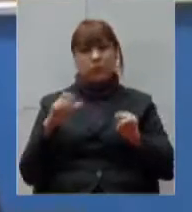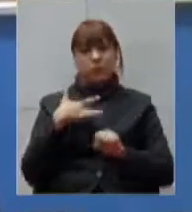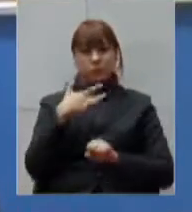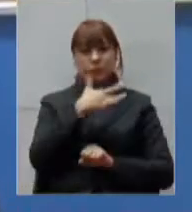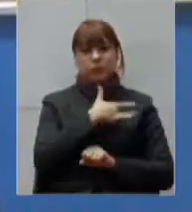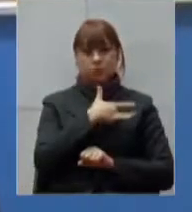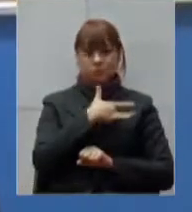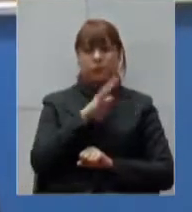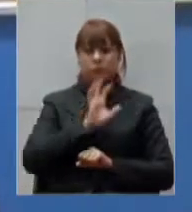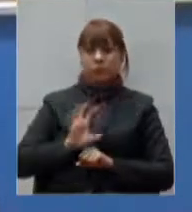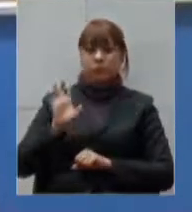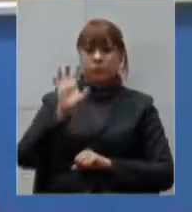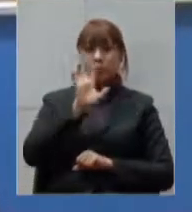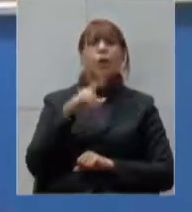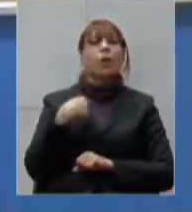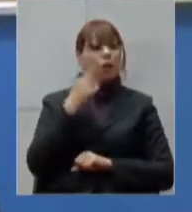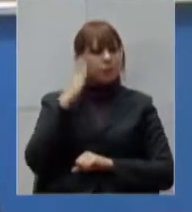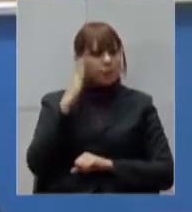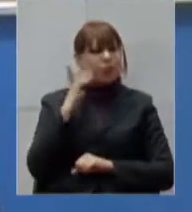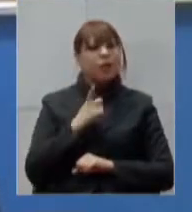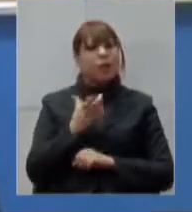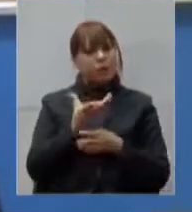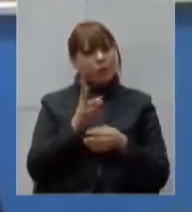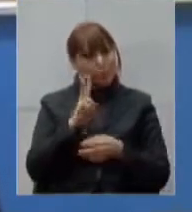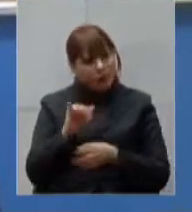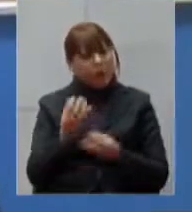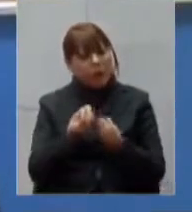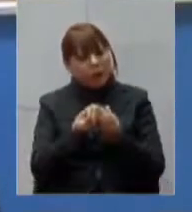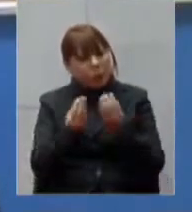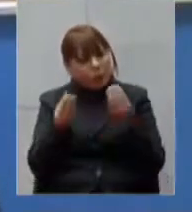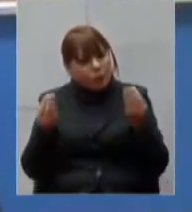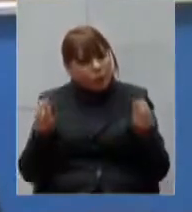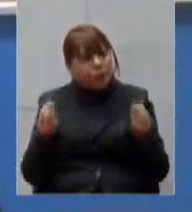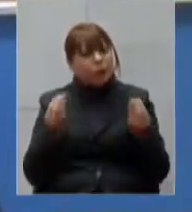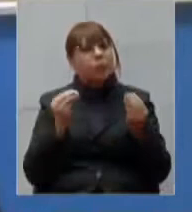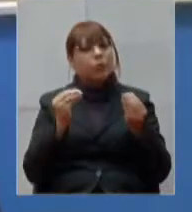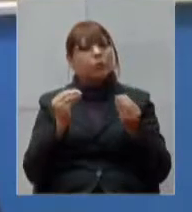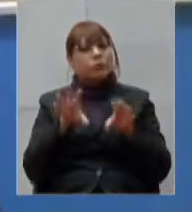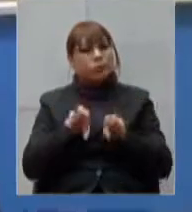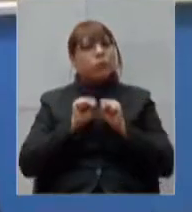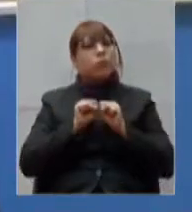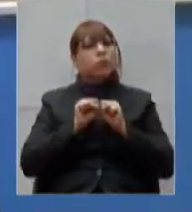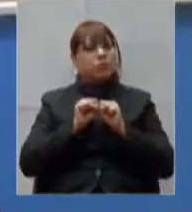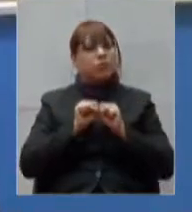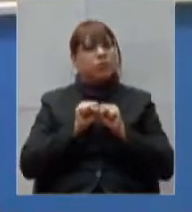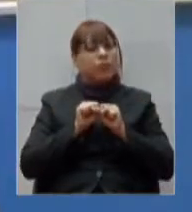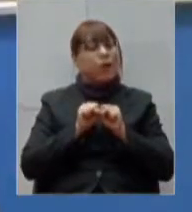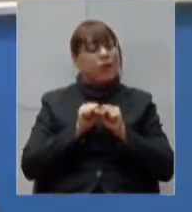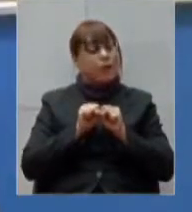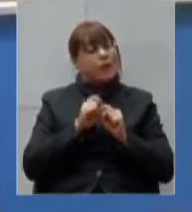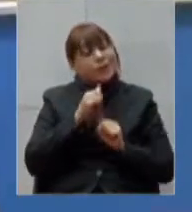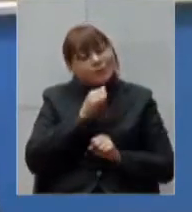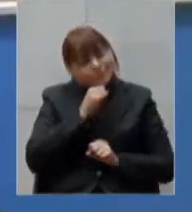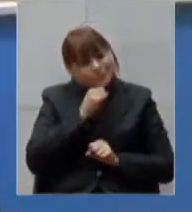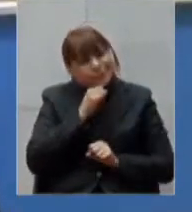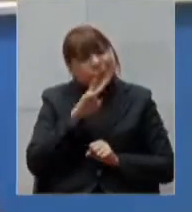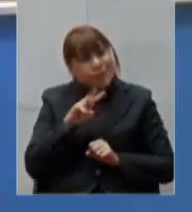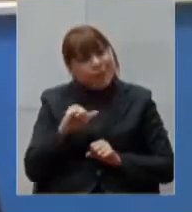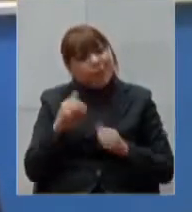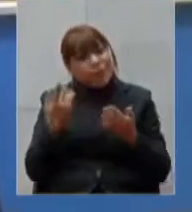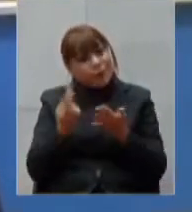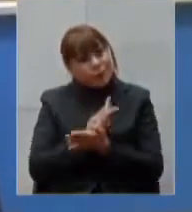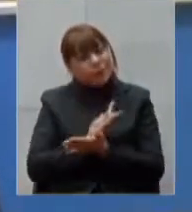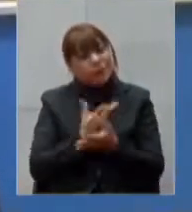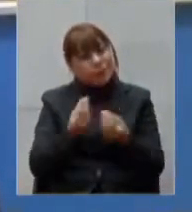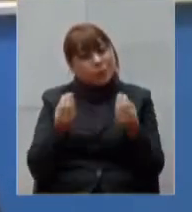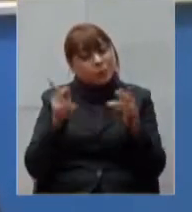muitos serão infectados infelizmente muitos perderão as suas vidas mas o que nós